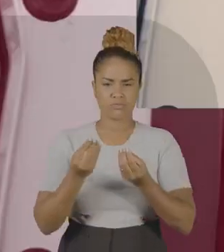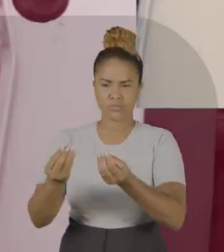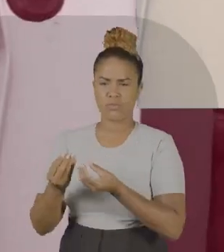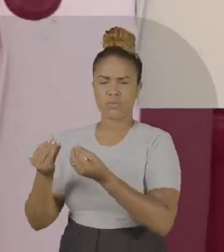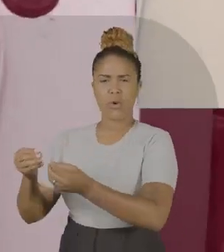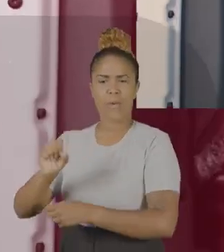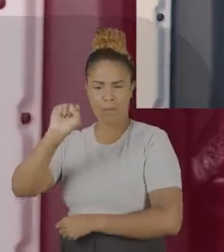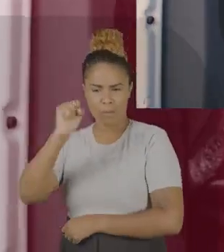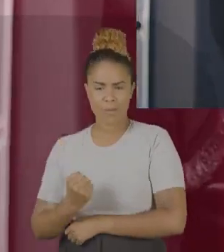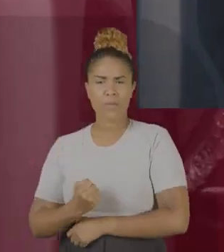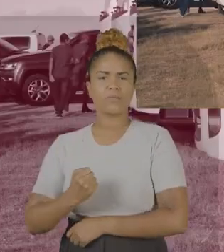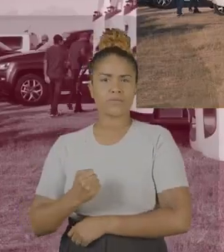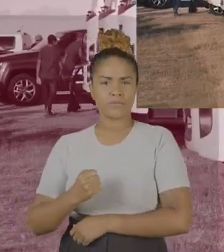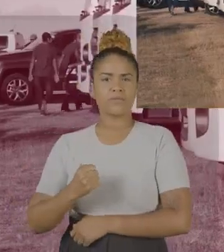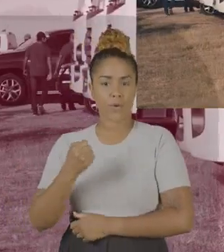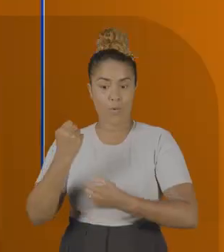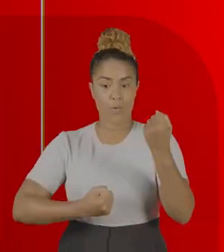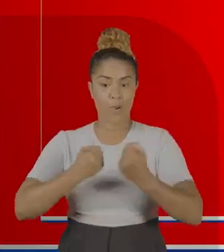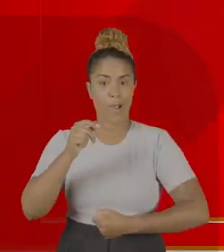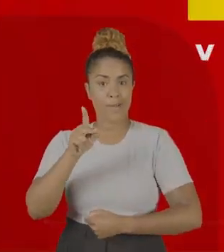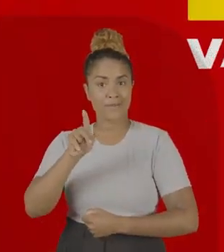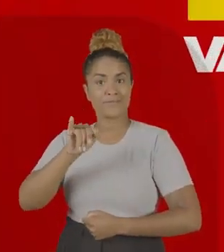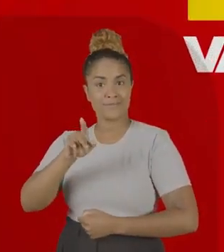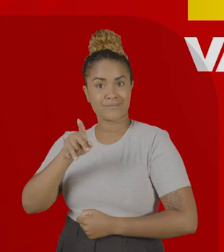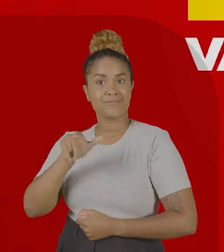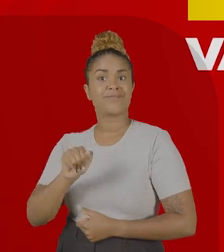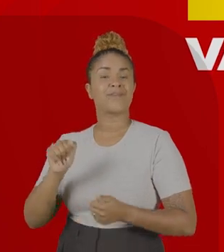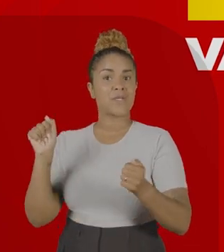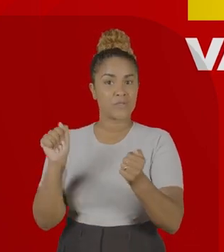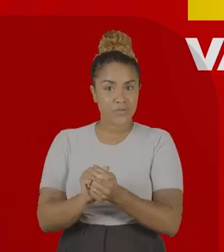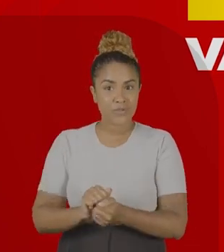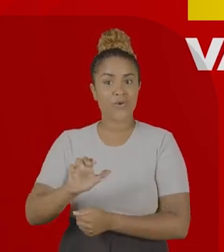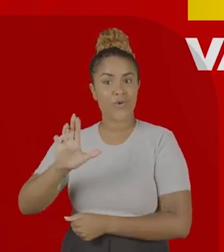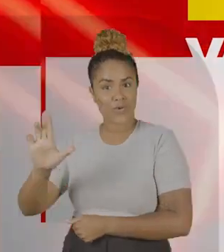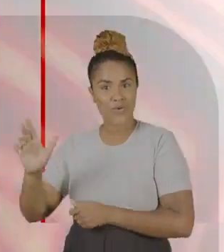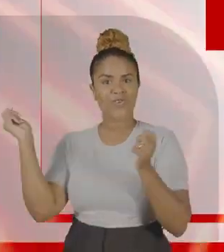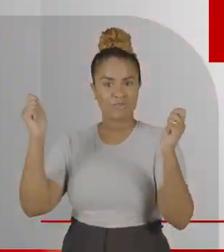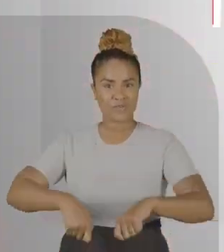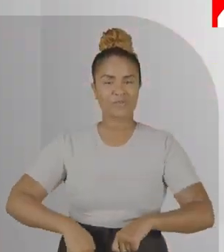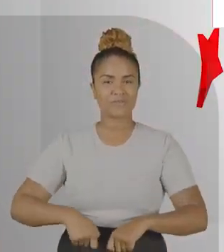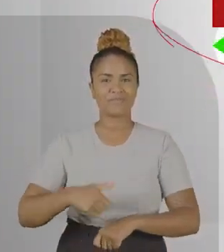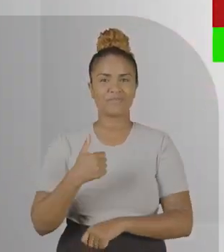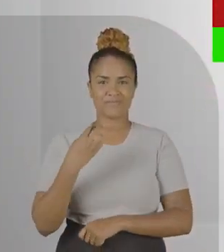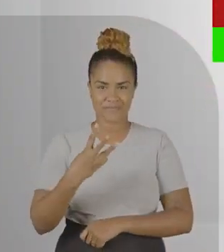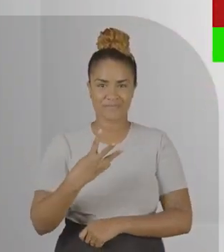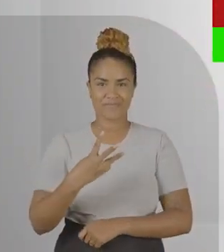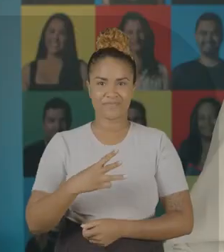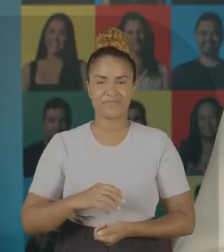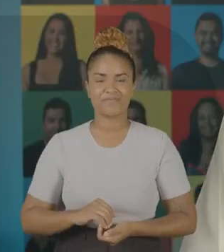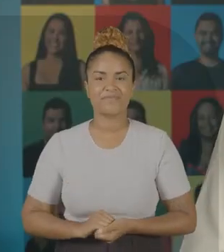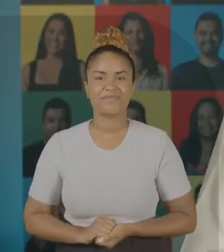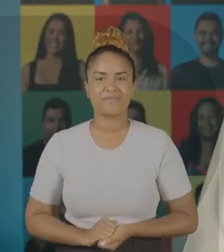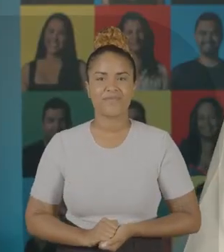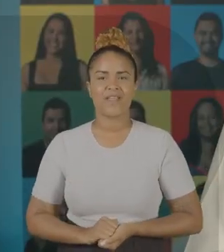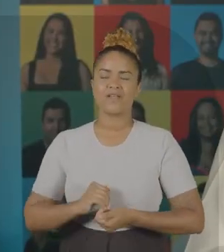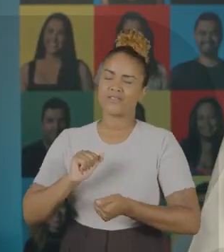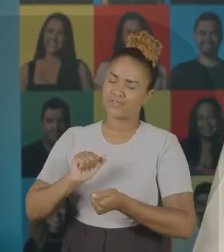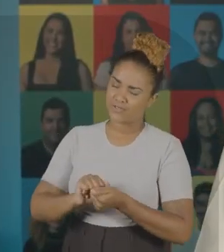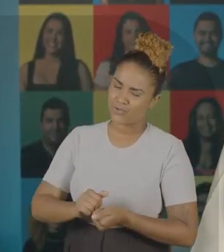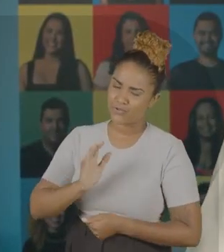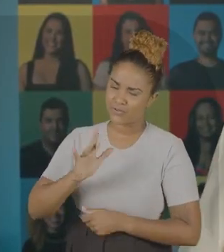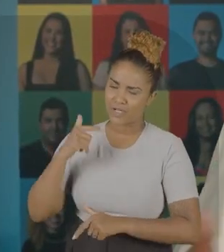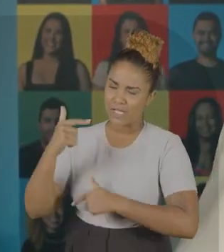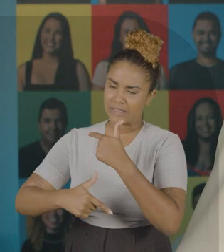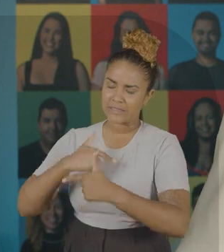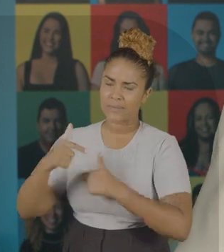Pipa para o povo de Sergipe em 15 municípios. E com Lula vai fazer muito mais! Rogério, o presente! Assim como fizemos com